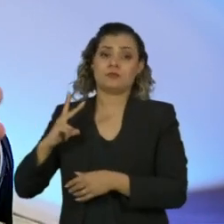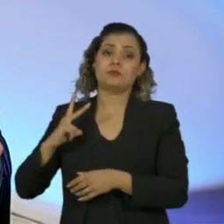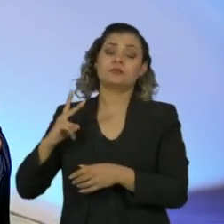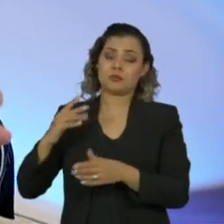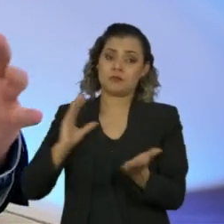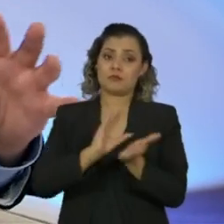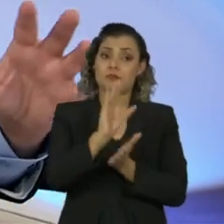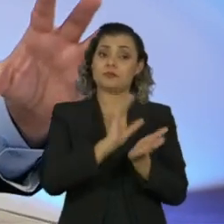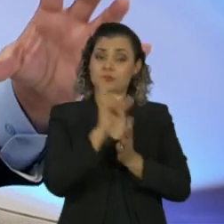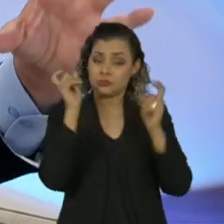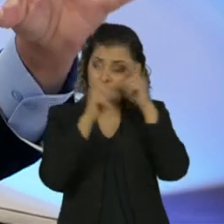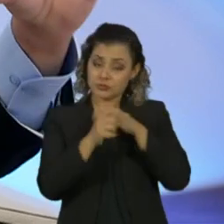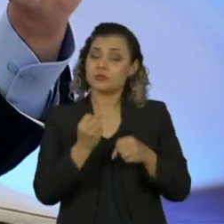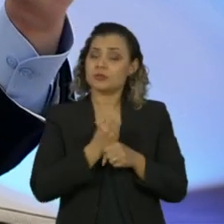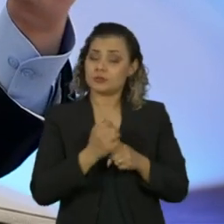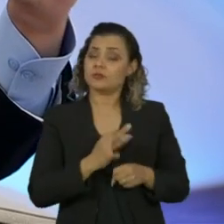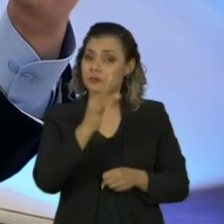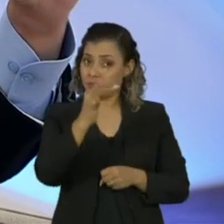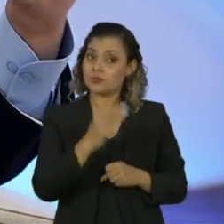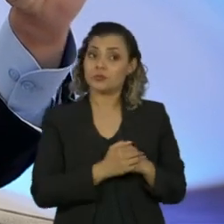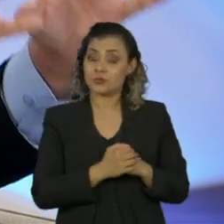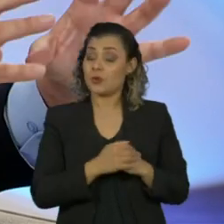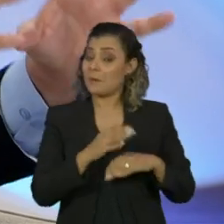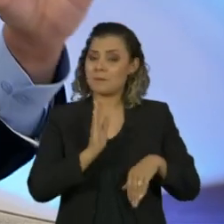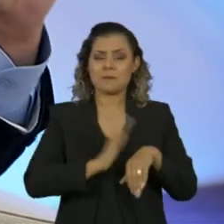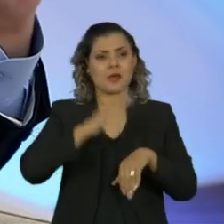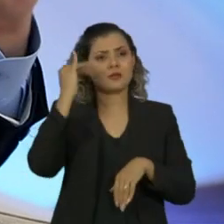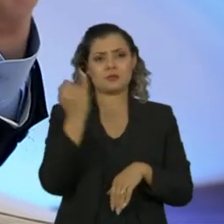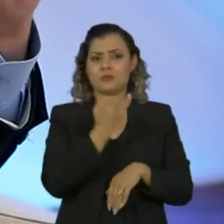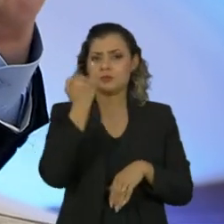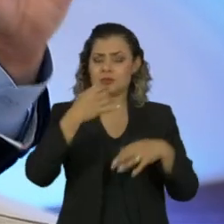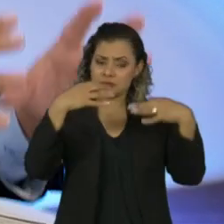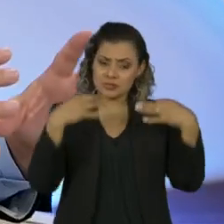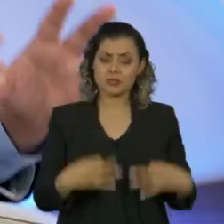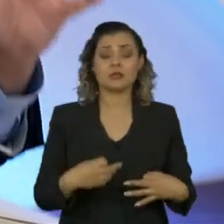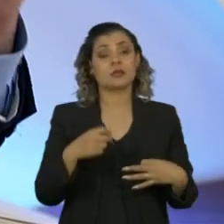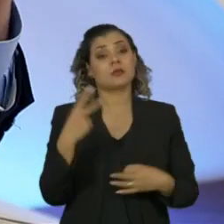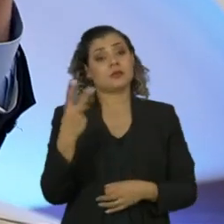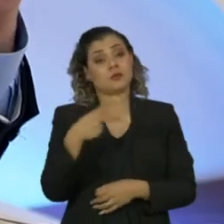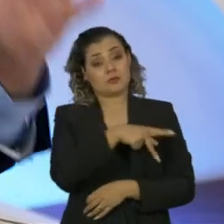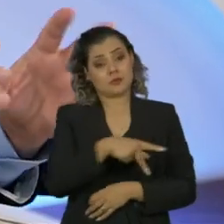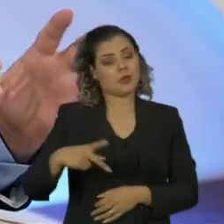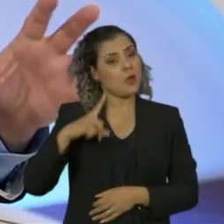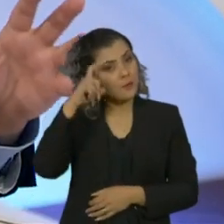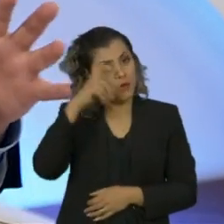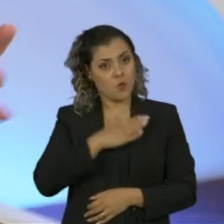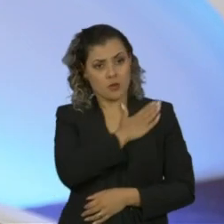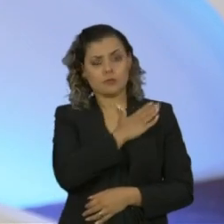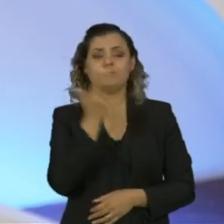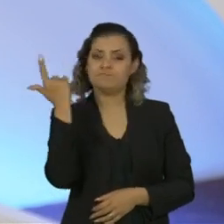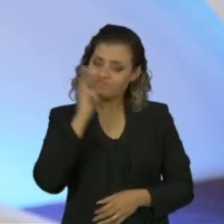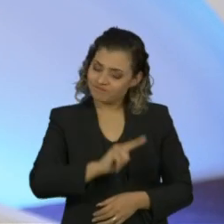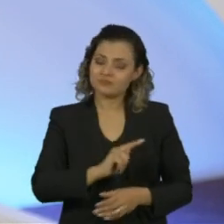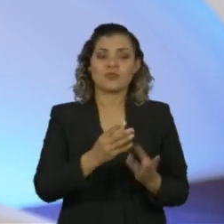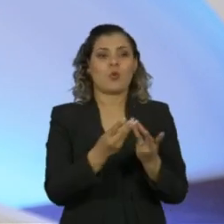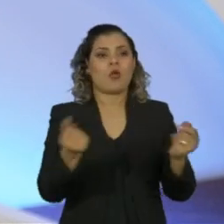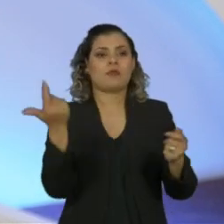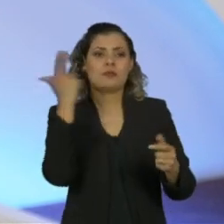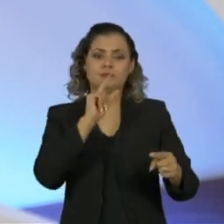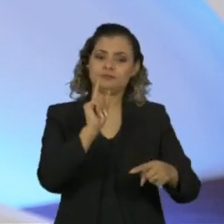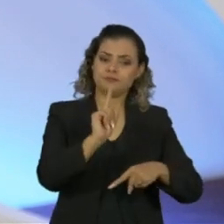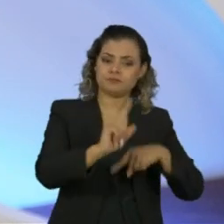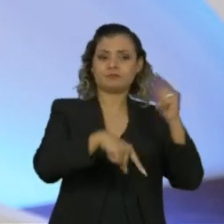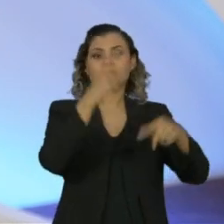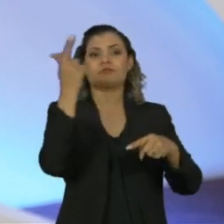acho que o mais importante é conseguir ter a certeza que o vice-presidente Mourão vai ter todas as condições para retomar